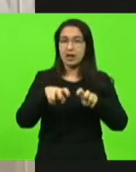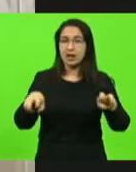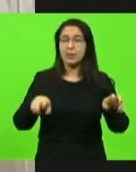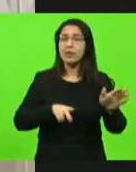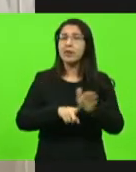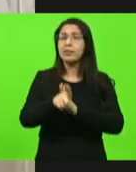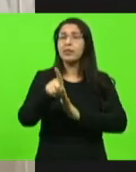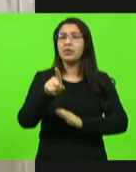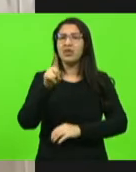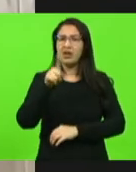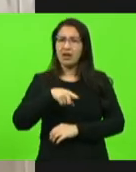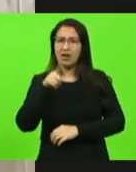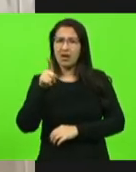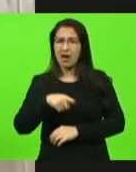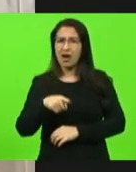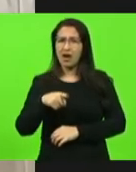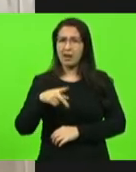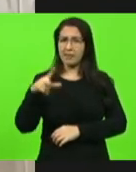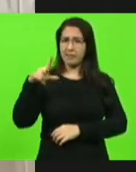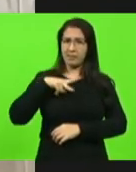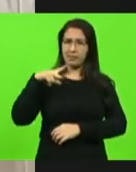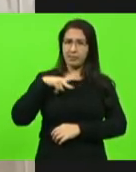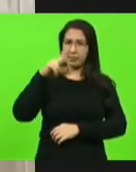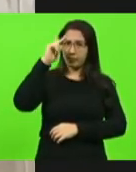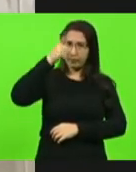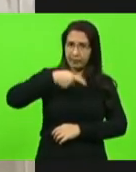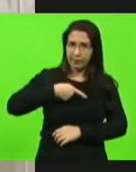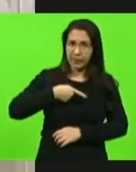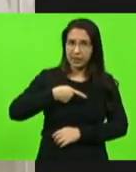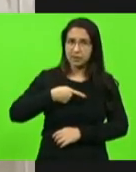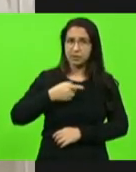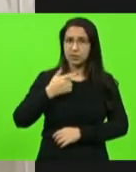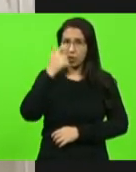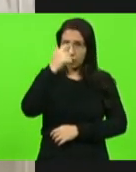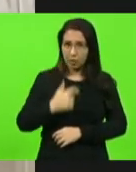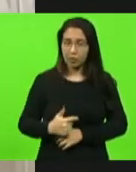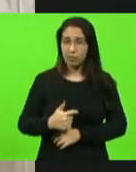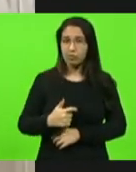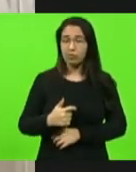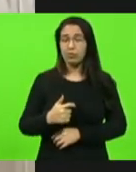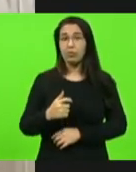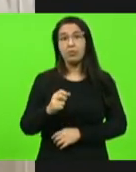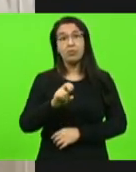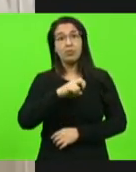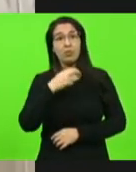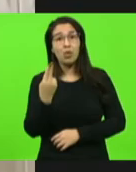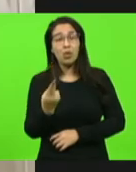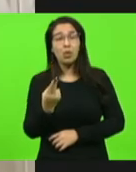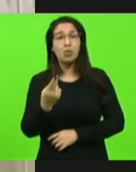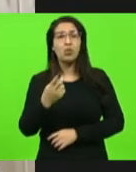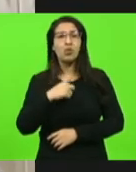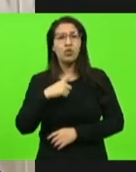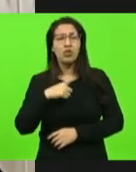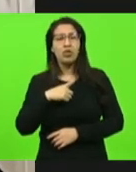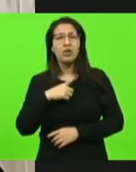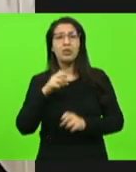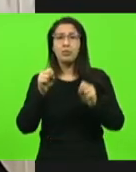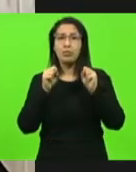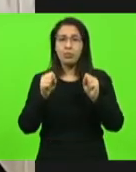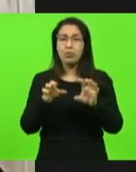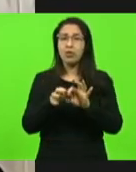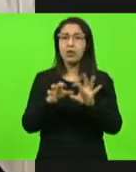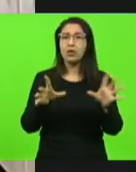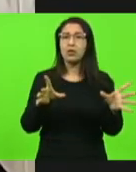se é algo pessoal dessa presidência para comigo ou se existe a necessidade de atender um pedido de alguém